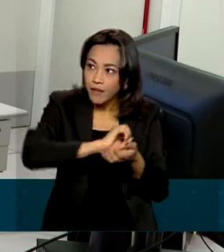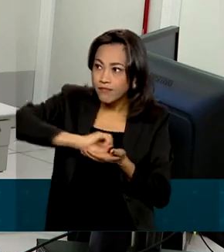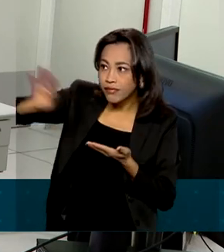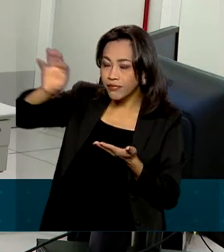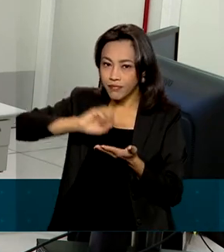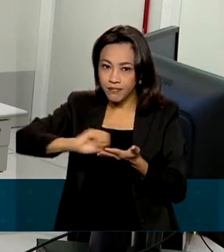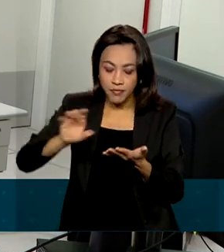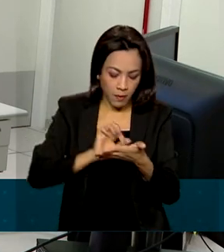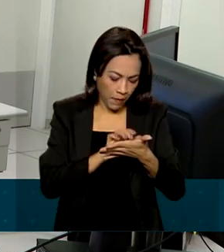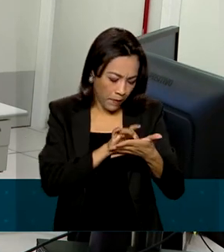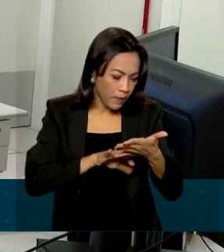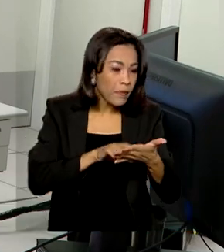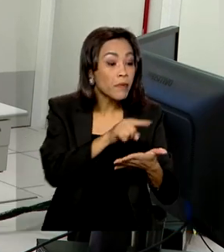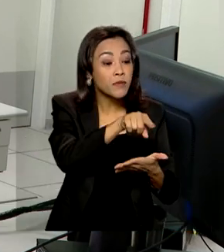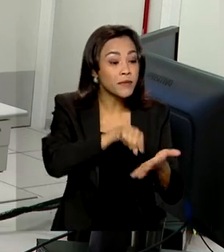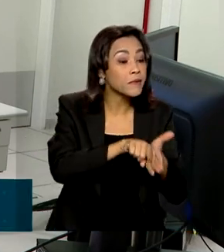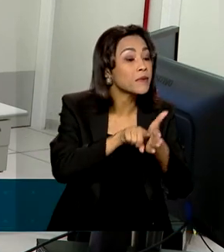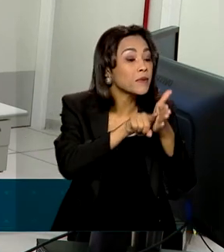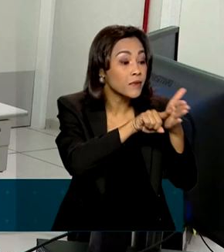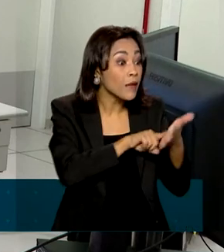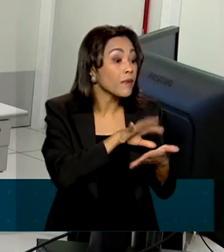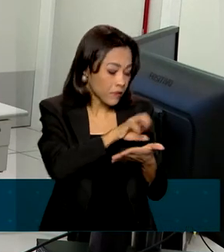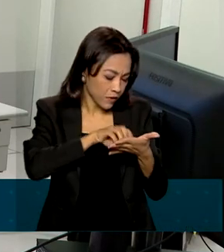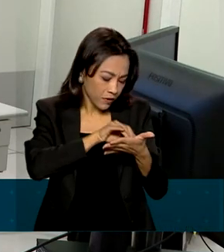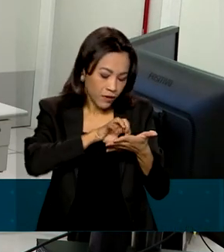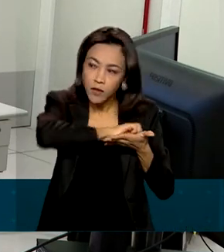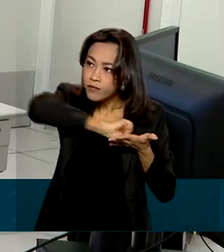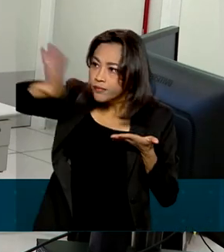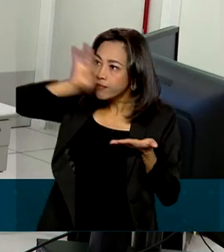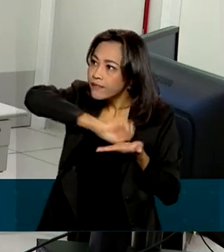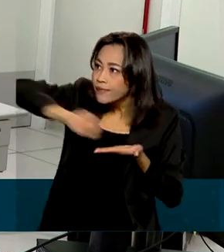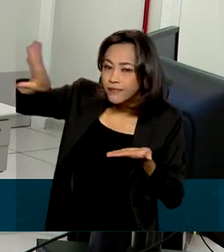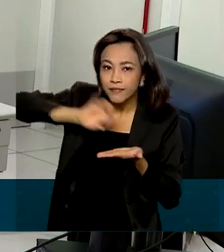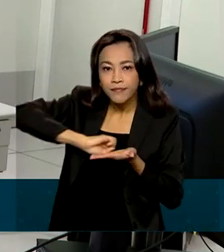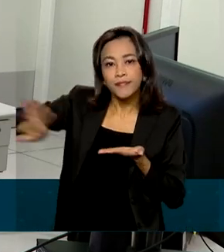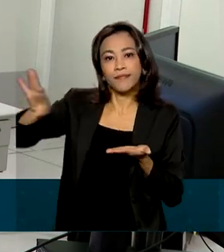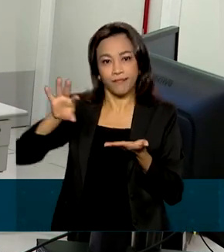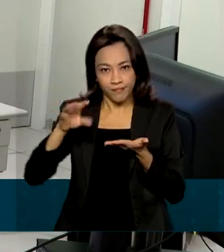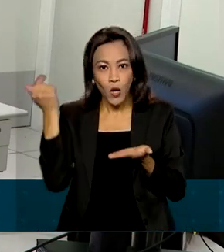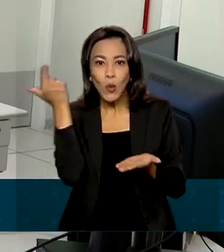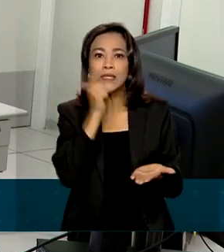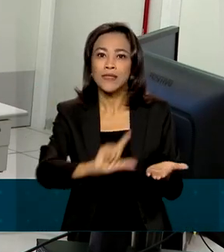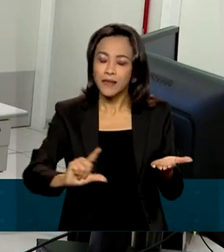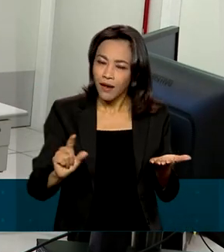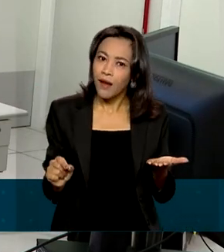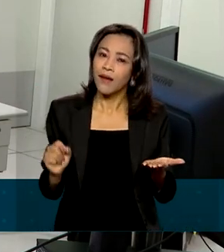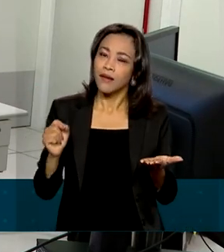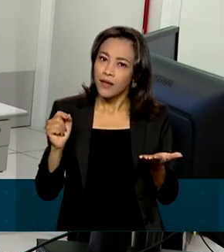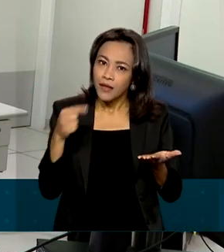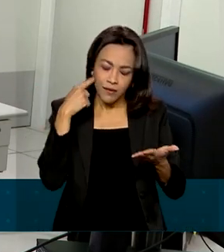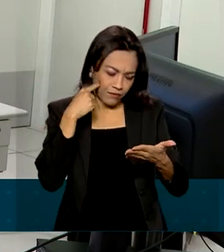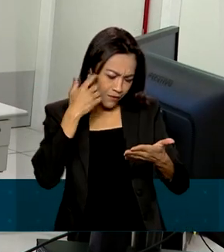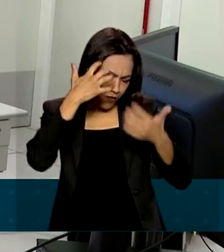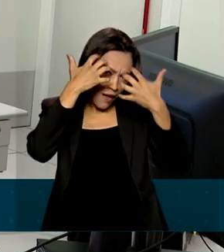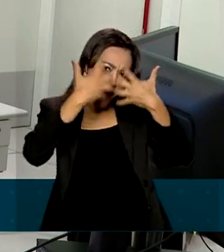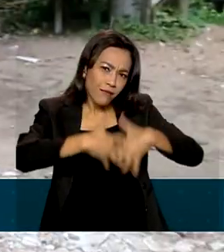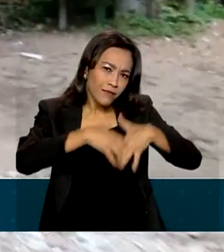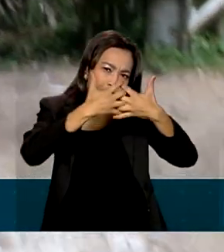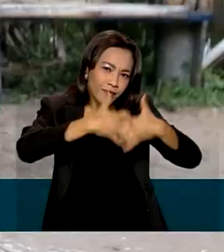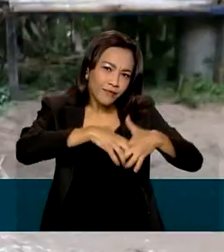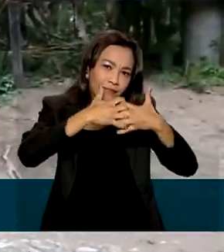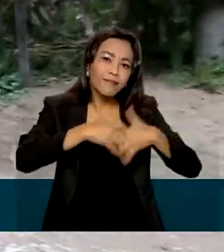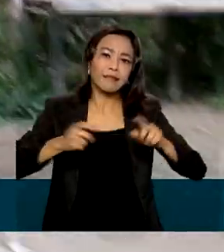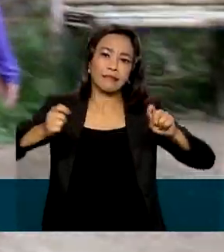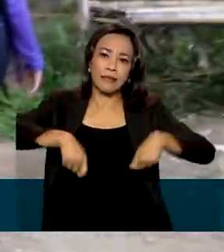coleta que o IBGE utiliza, desenvolvido pela casa, e aí os pesquisadores conseguem analisar o dado que está sendo coletado.